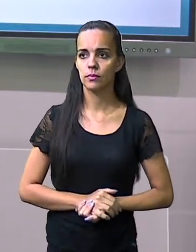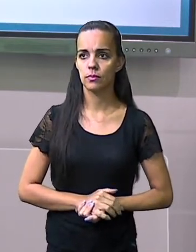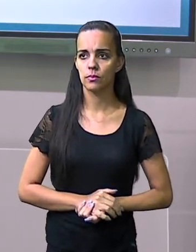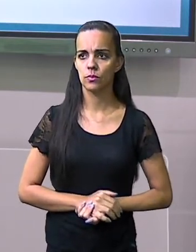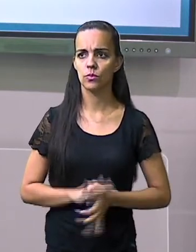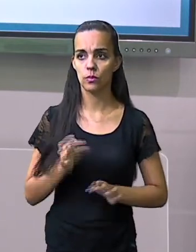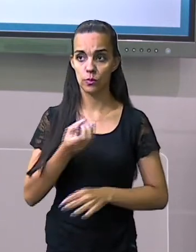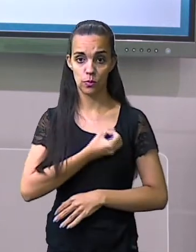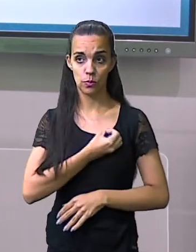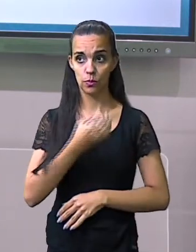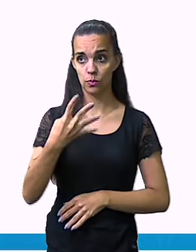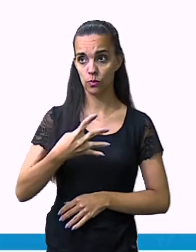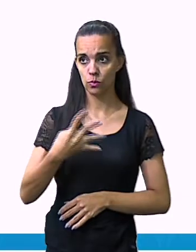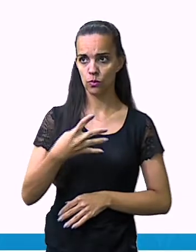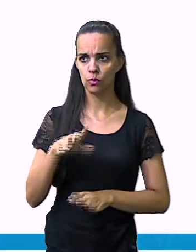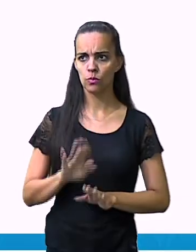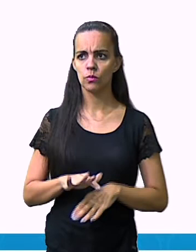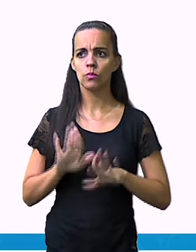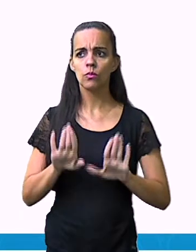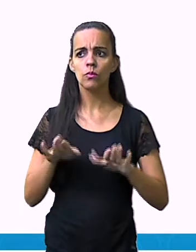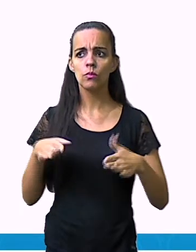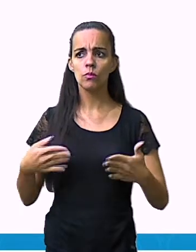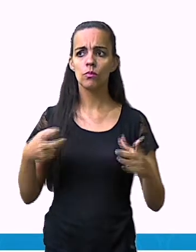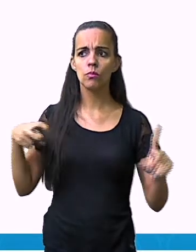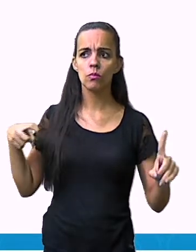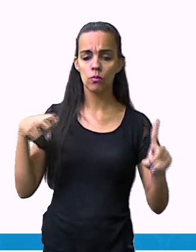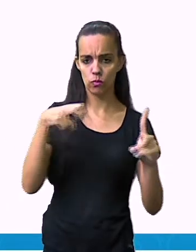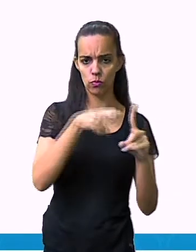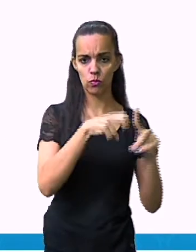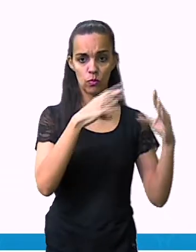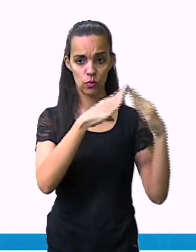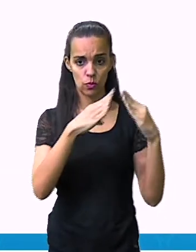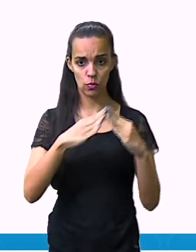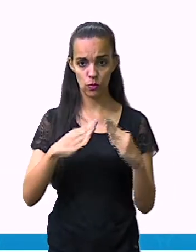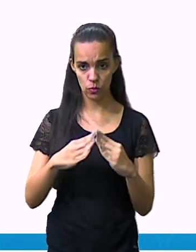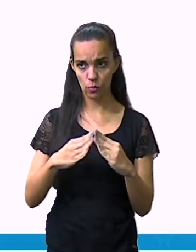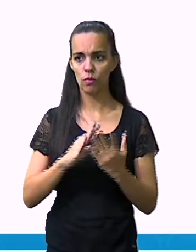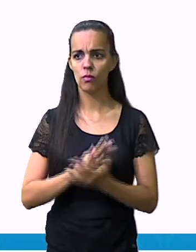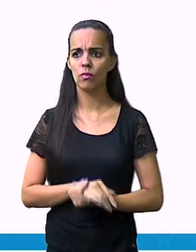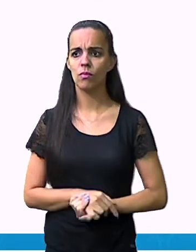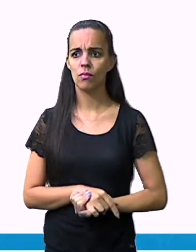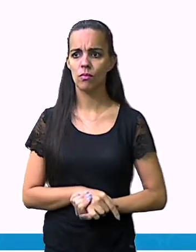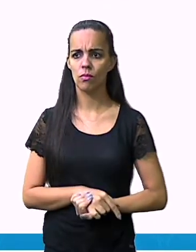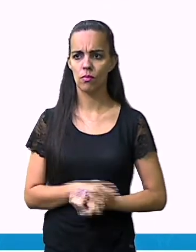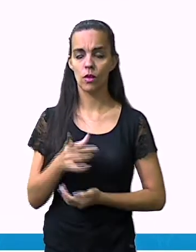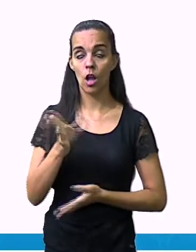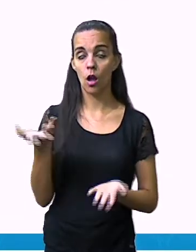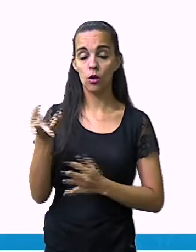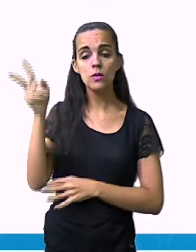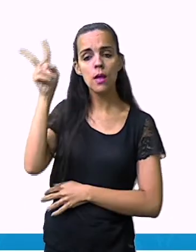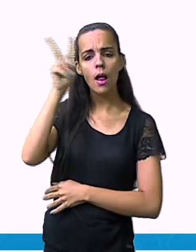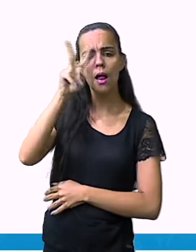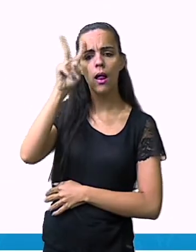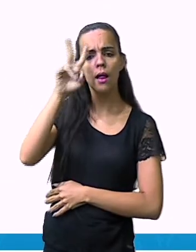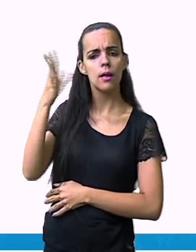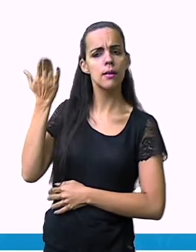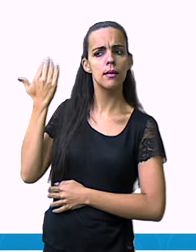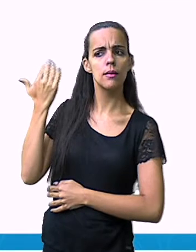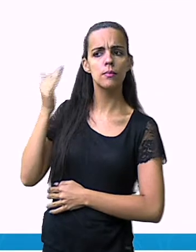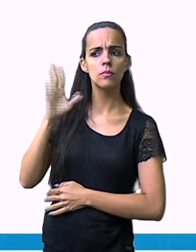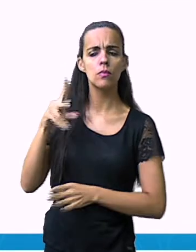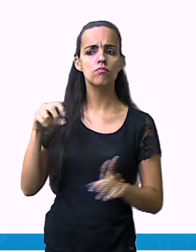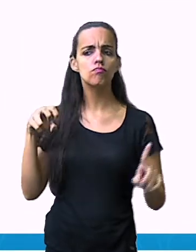Número quatro, o que são acidentes domésticos? Então, nós vamos relembrar que acidente